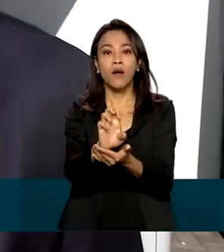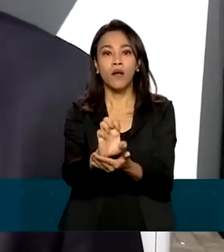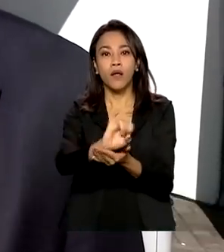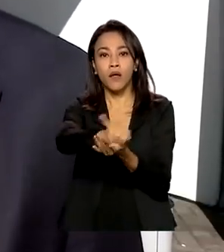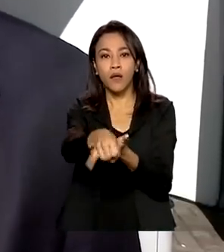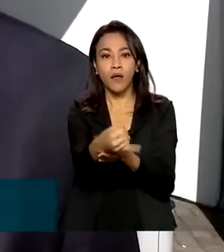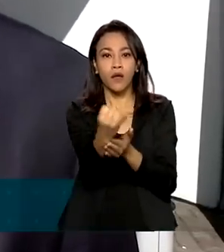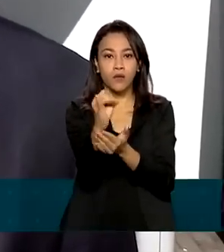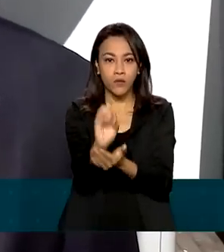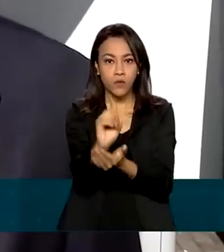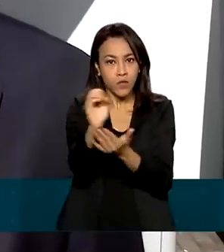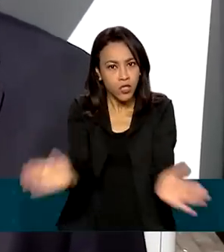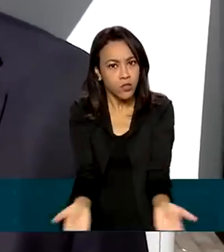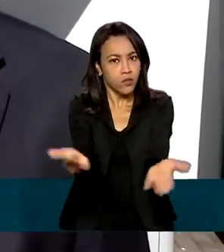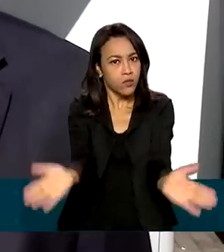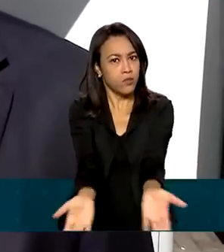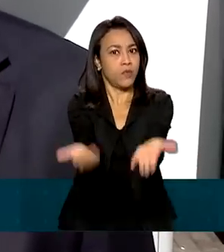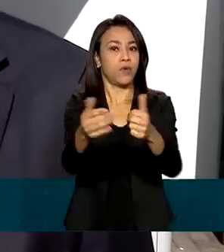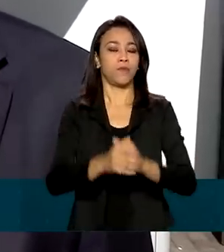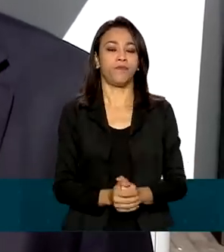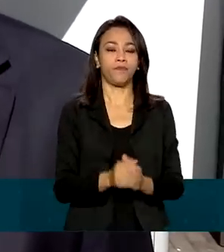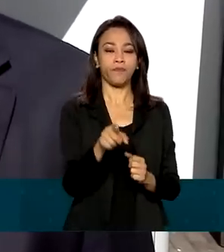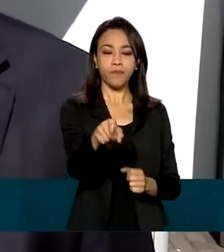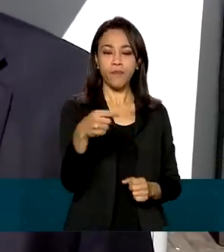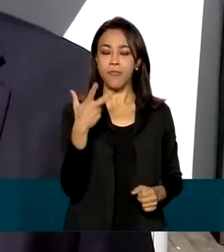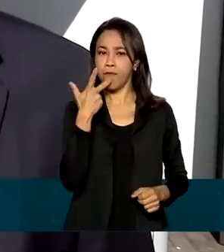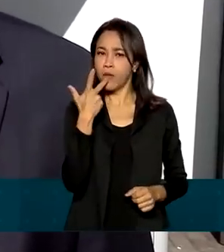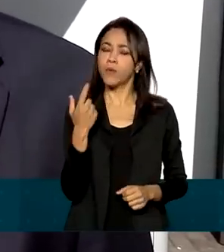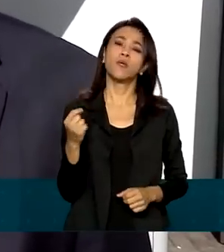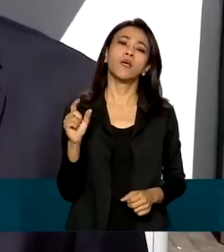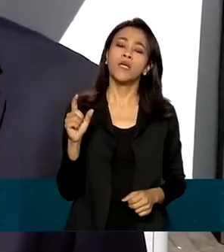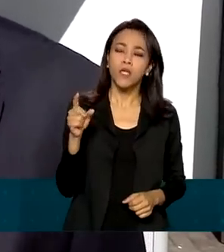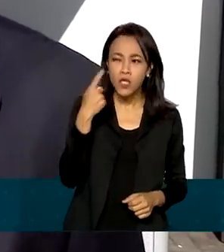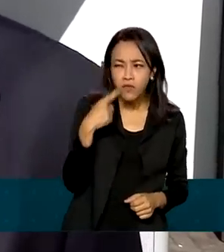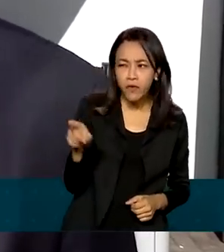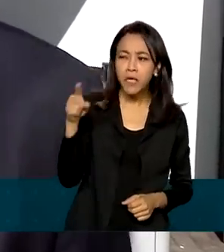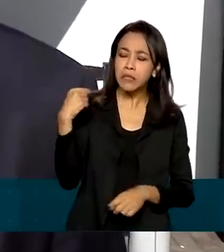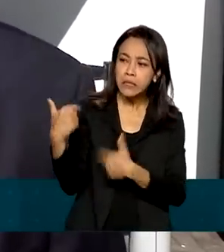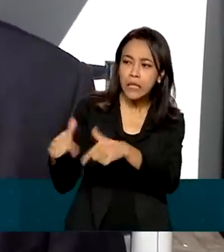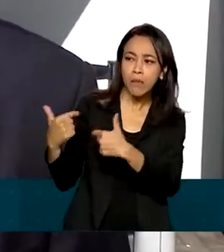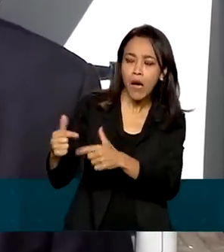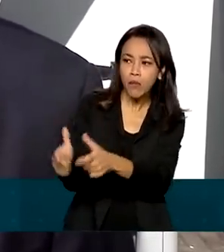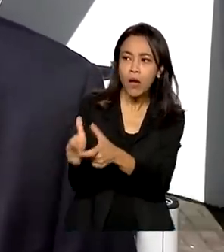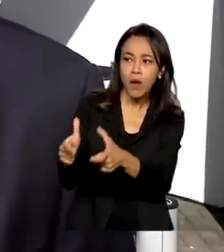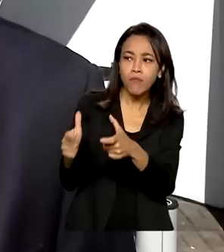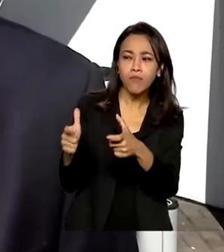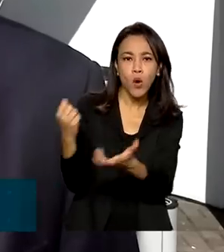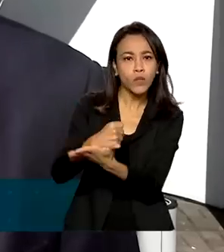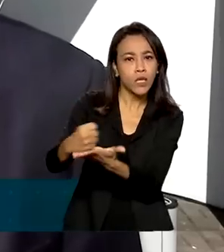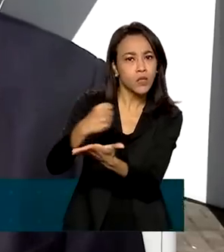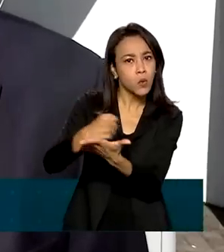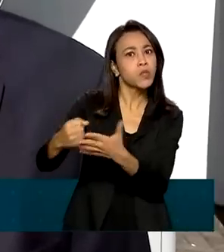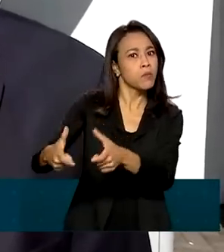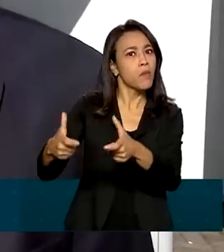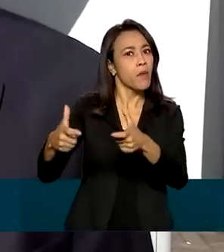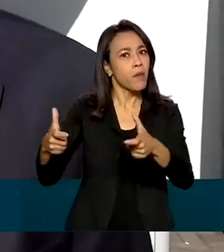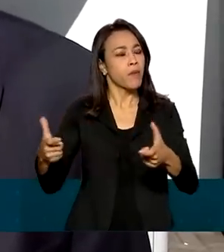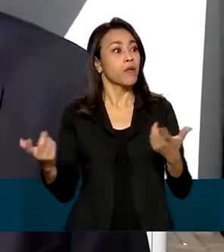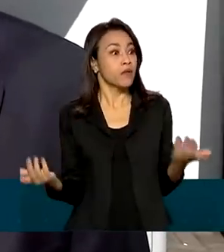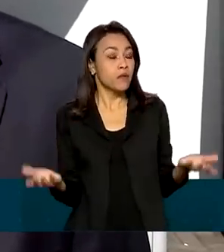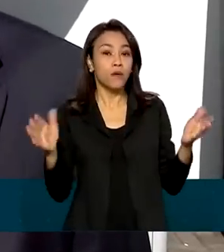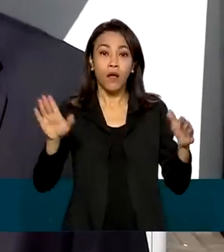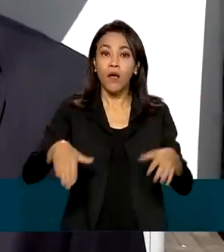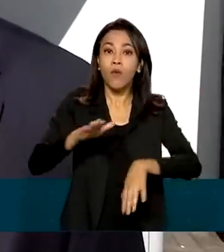processo de retomada. Lá a gente vê a quantidade de empregos tem aumentado, a pessoa de contratações. Então é um